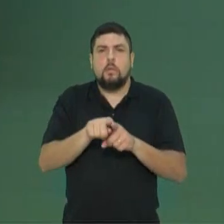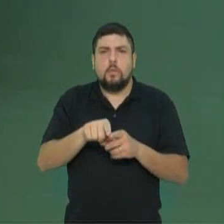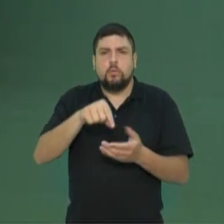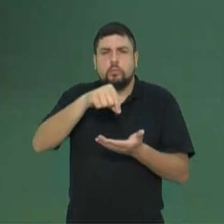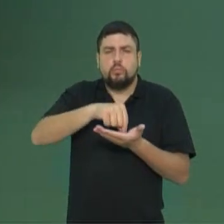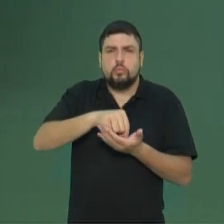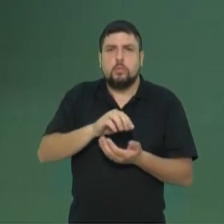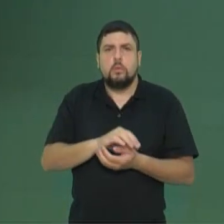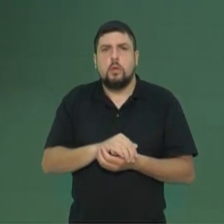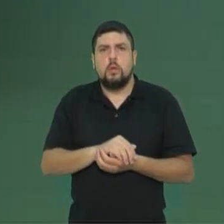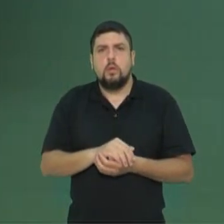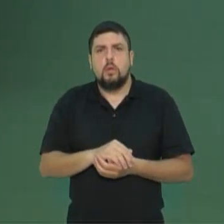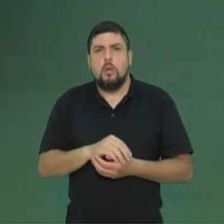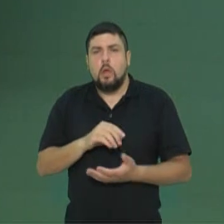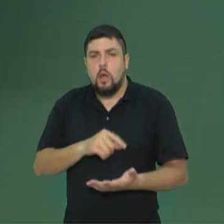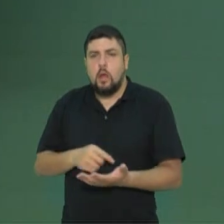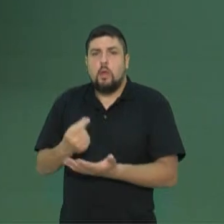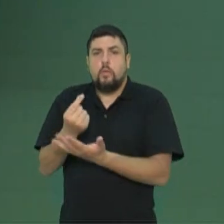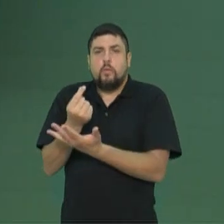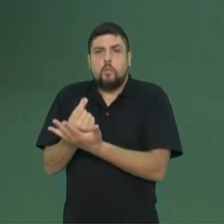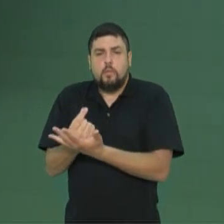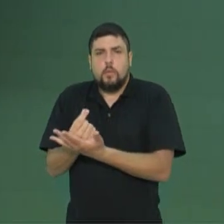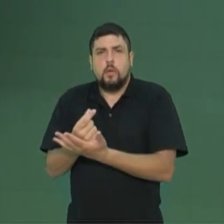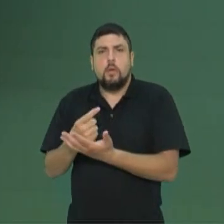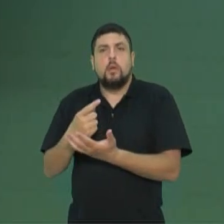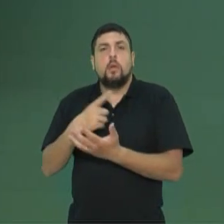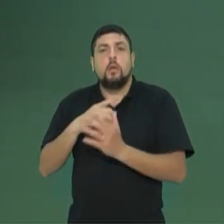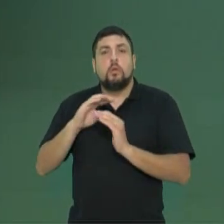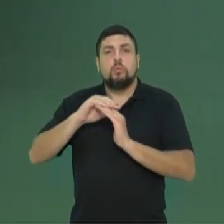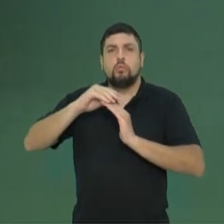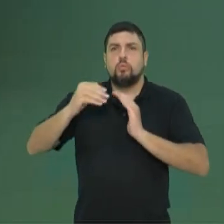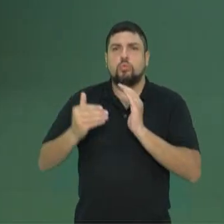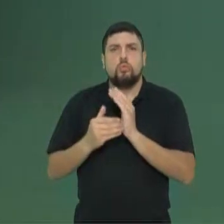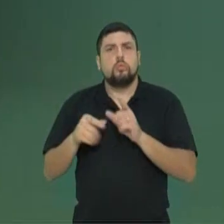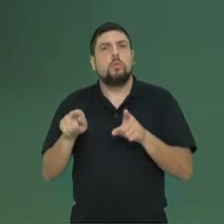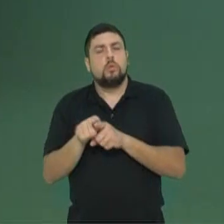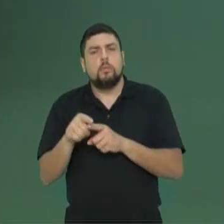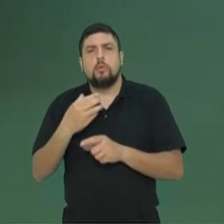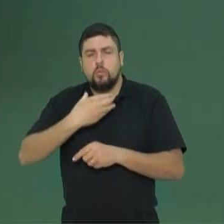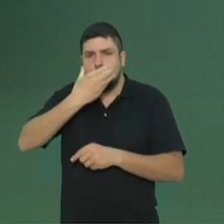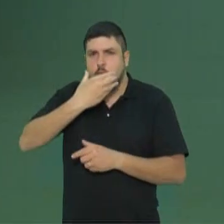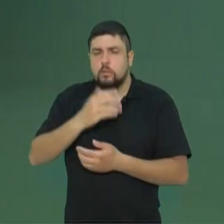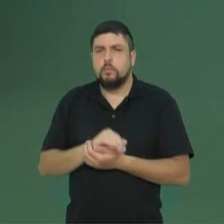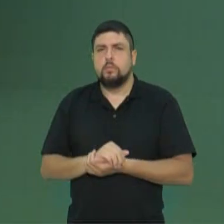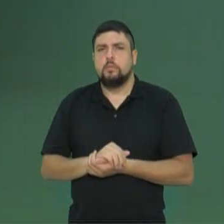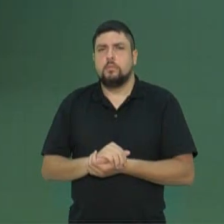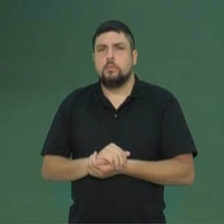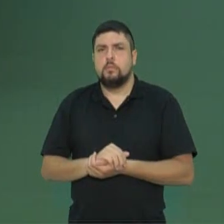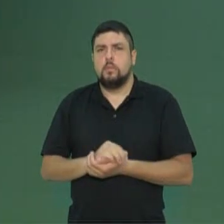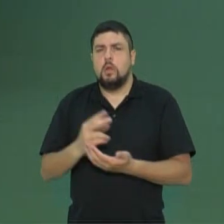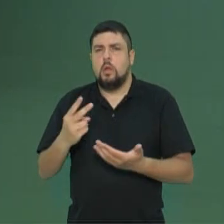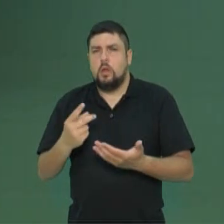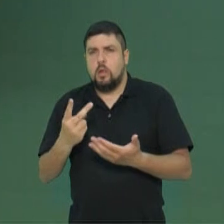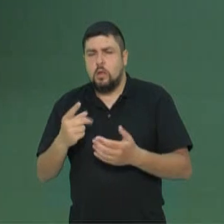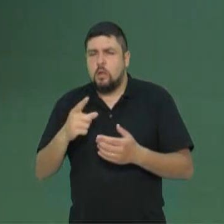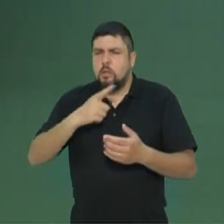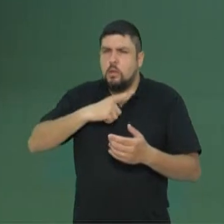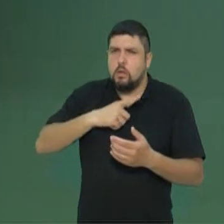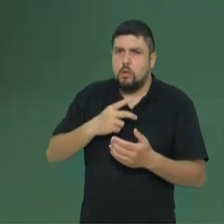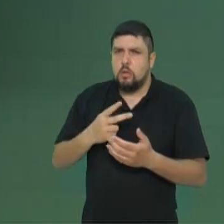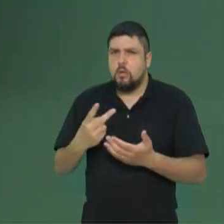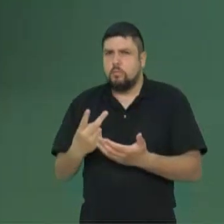angiospermas, que tem tudo e também o fruto. Acontece de alguma angiosperma não produzir frutos?